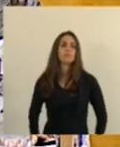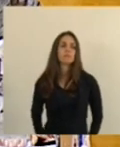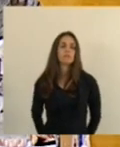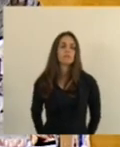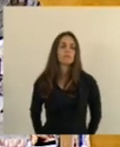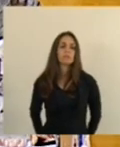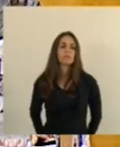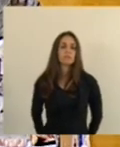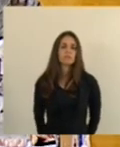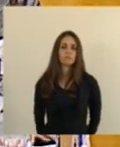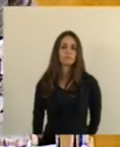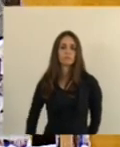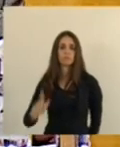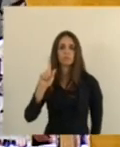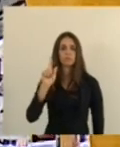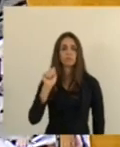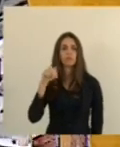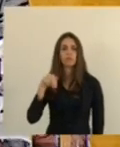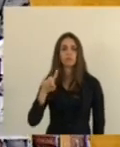deputado Gandini,